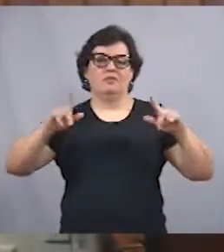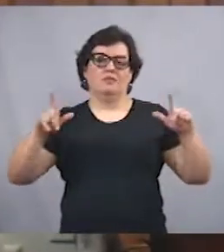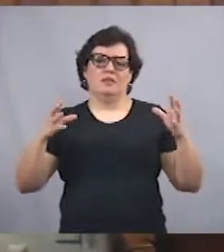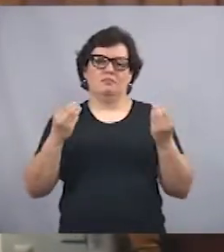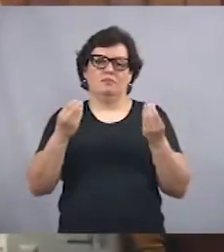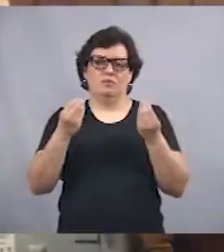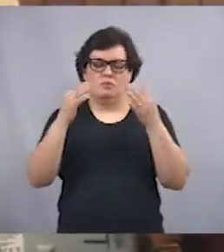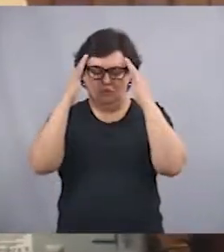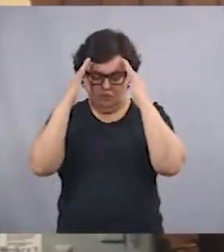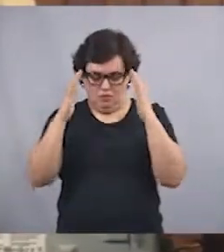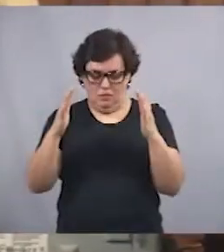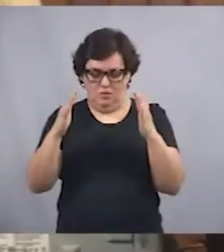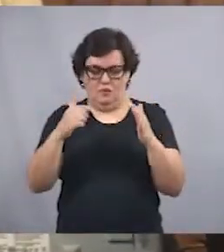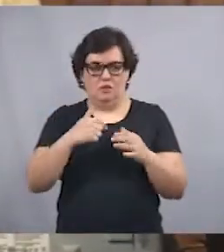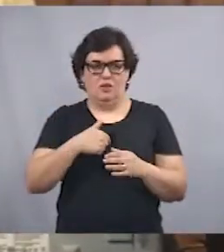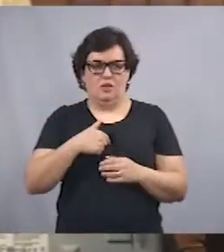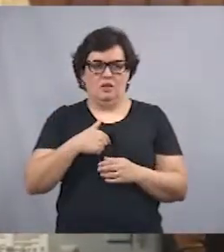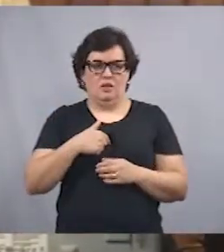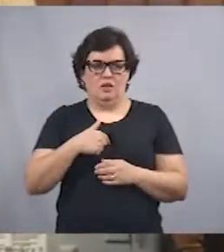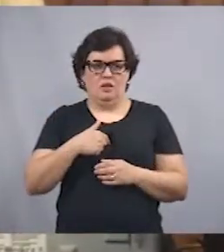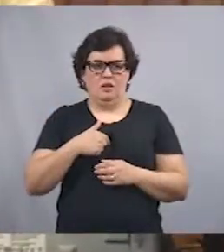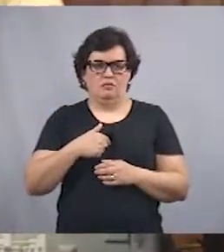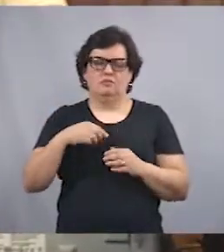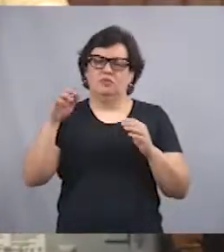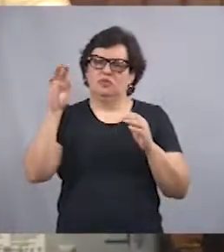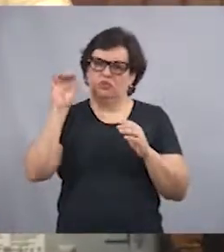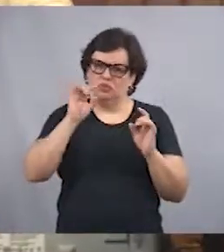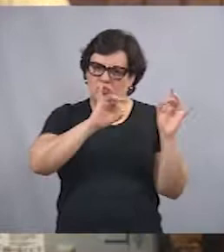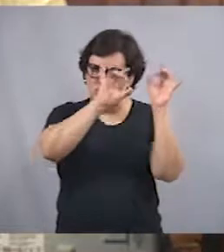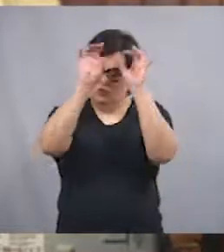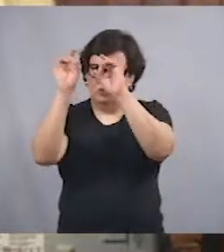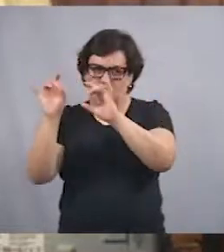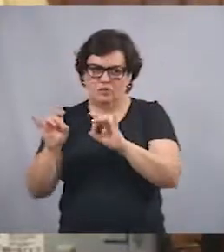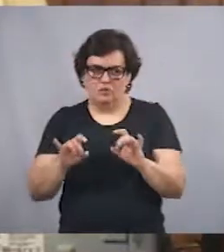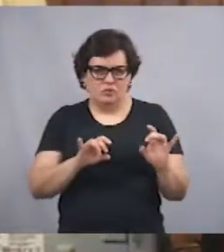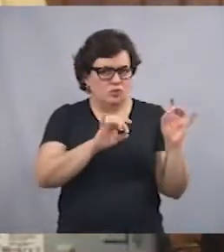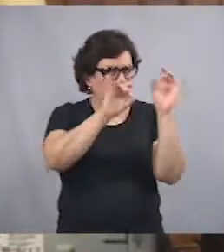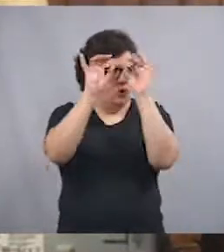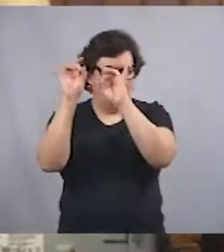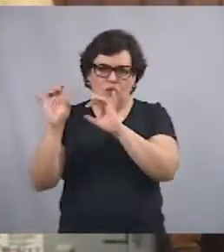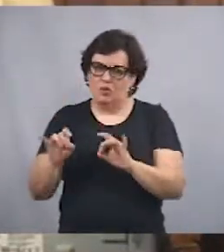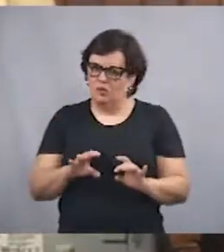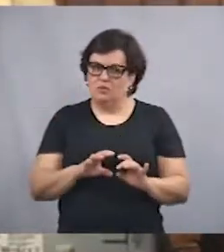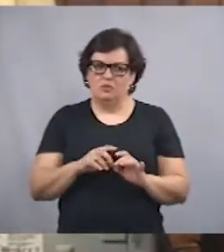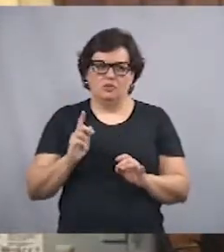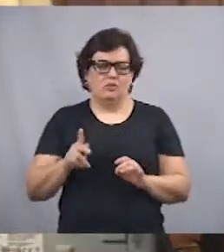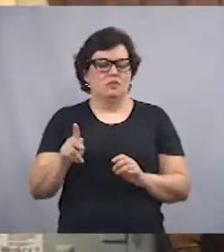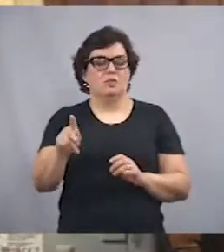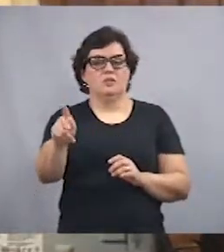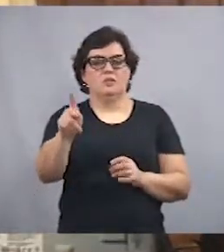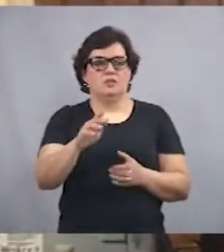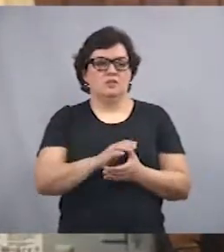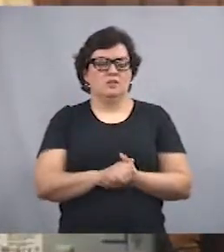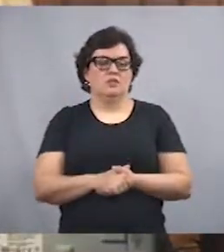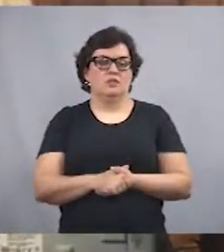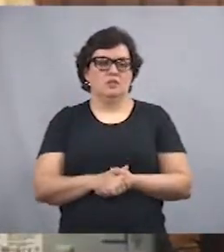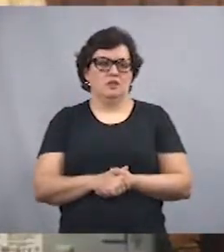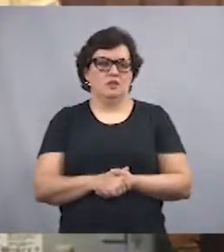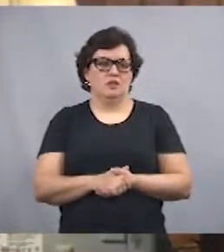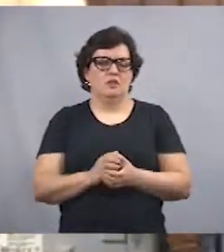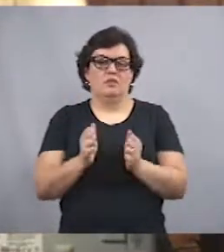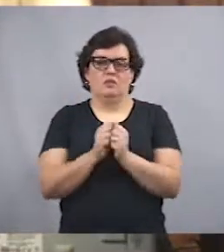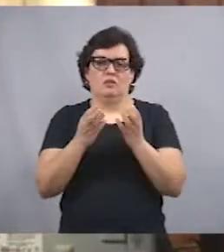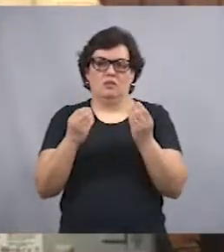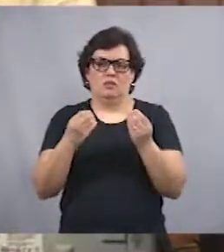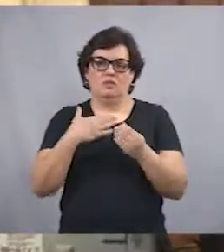muito humilde, eu sou daqueles que todo dia, todo dia, incansavelmente, não, todo dia com